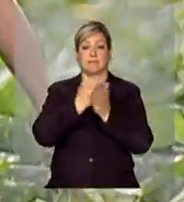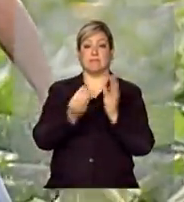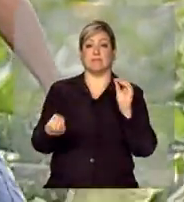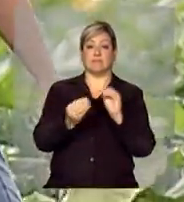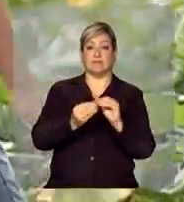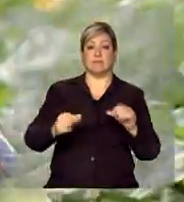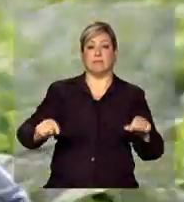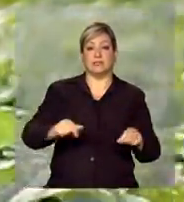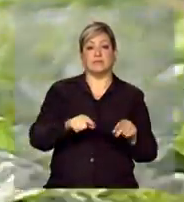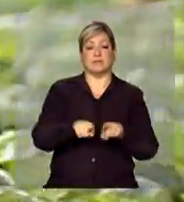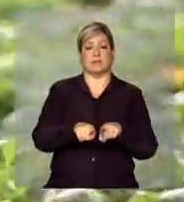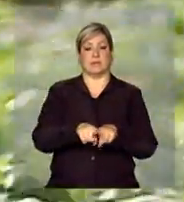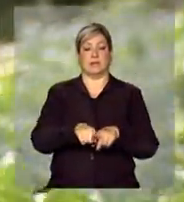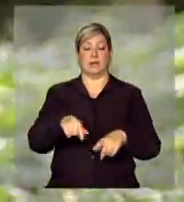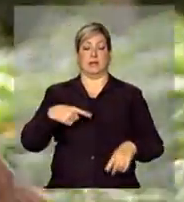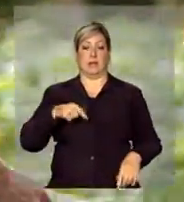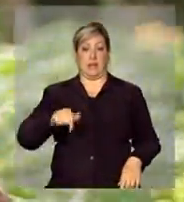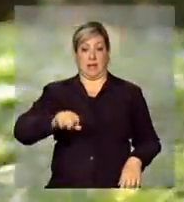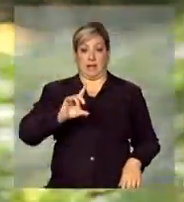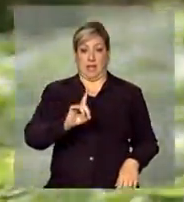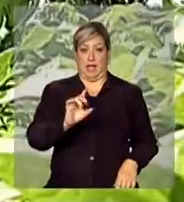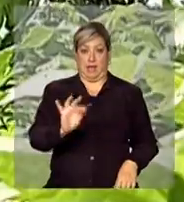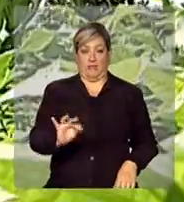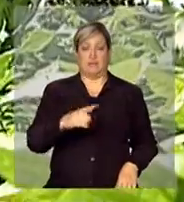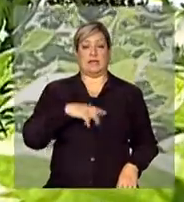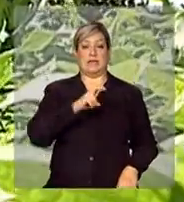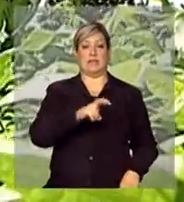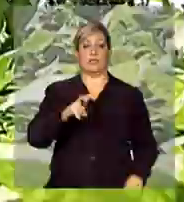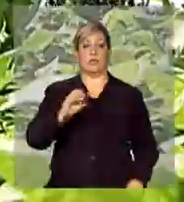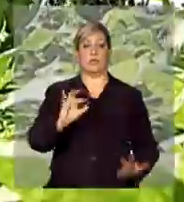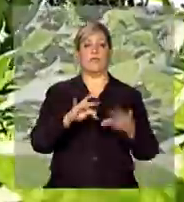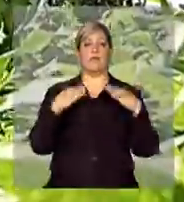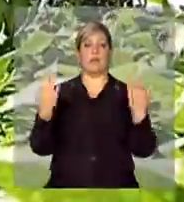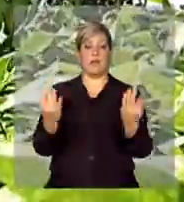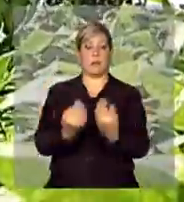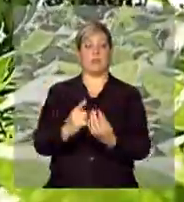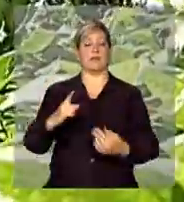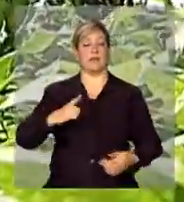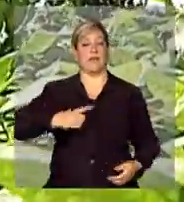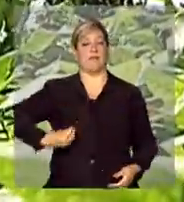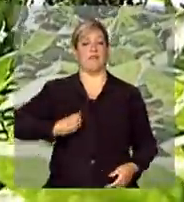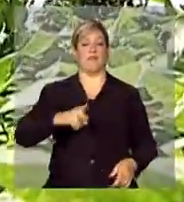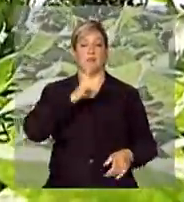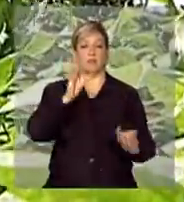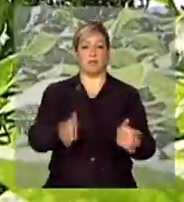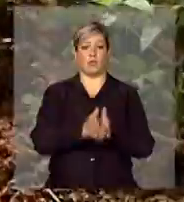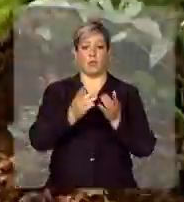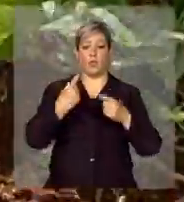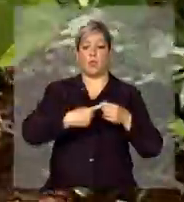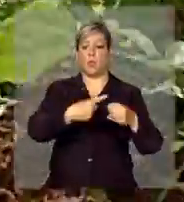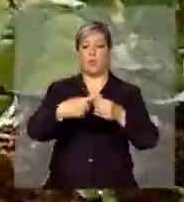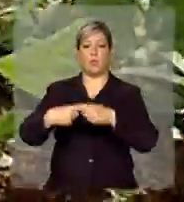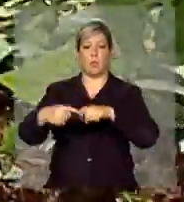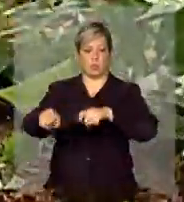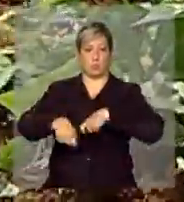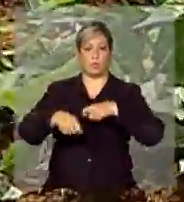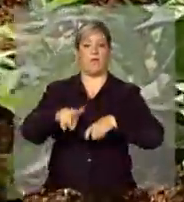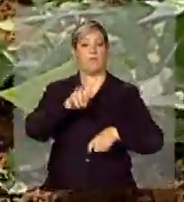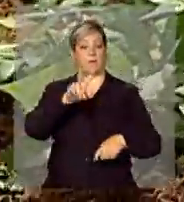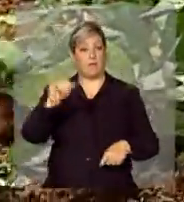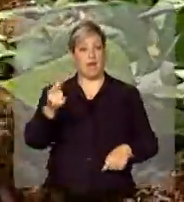Distrito Federal, 550 famílias que vivem em situação de pobreza na área rural vão ser